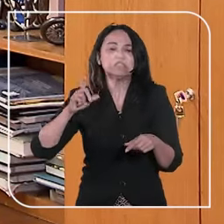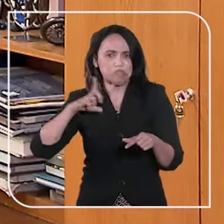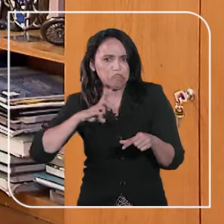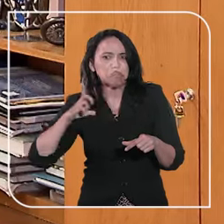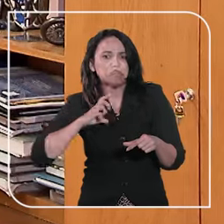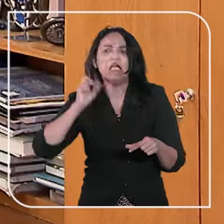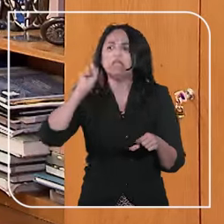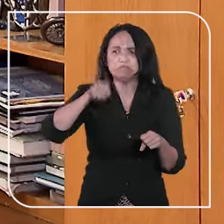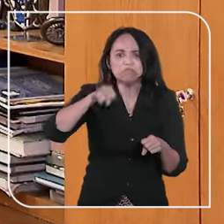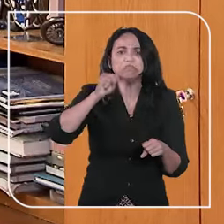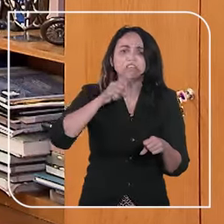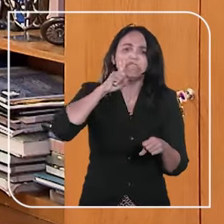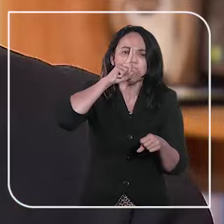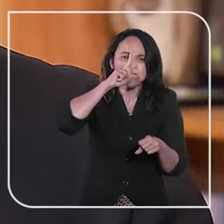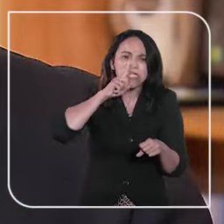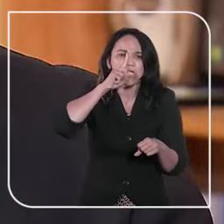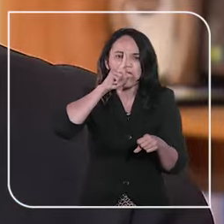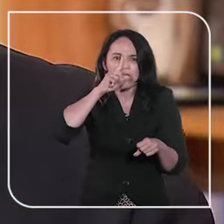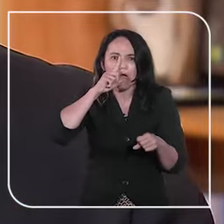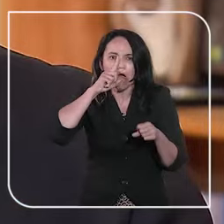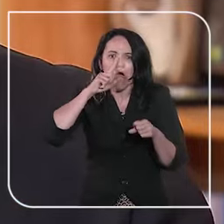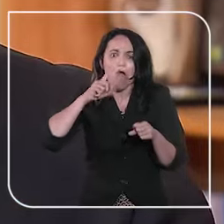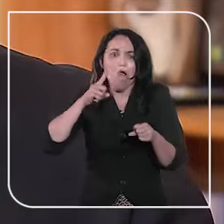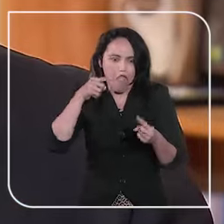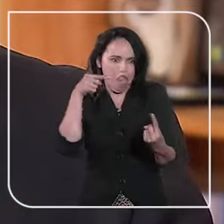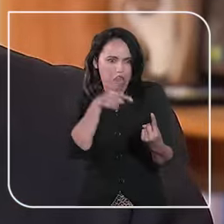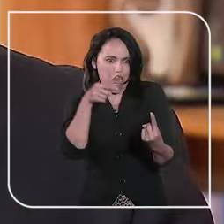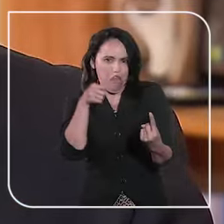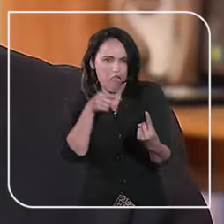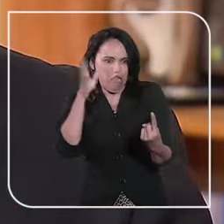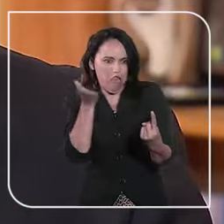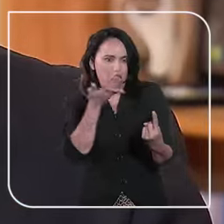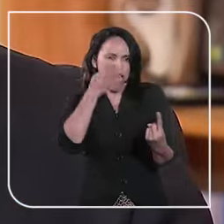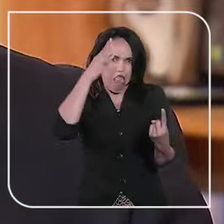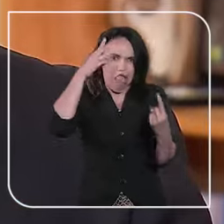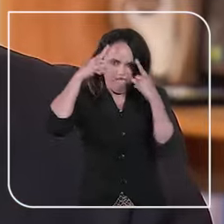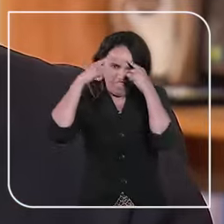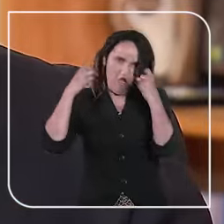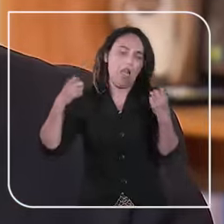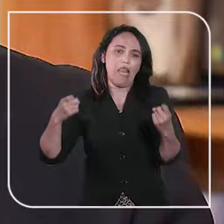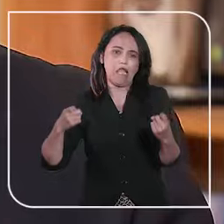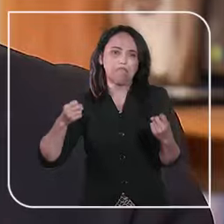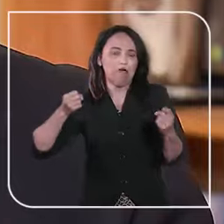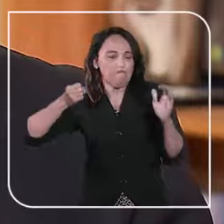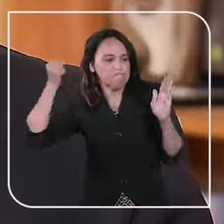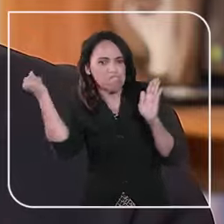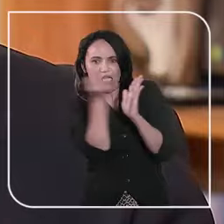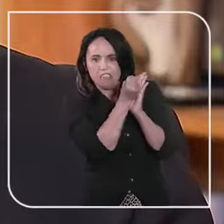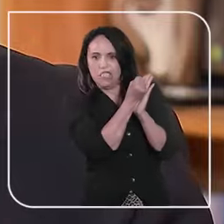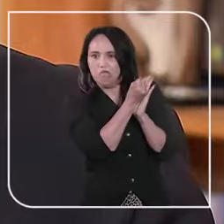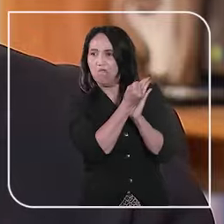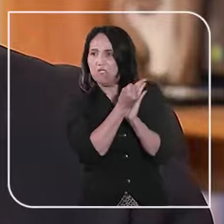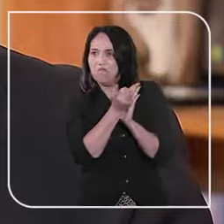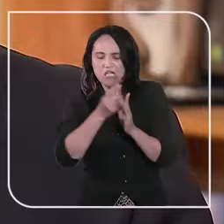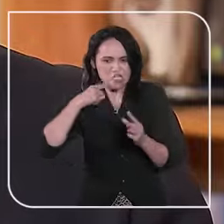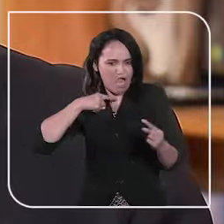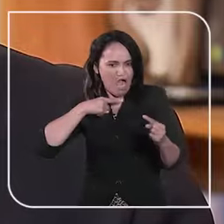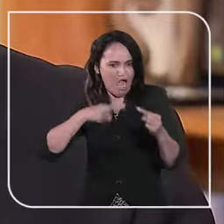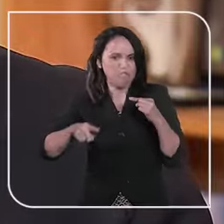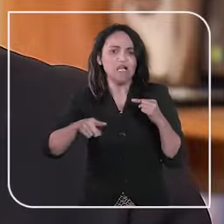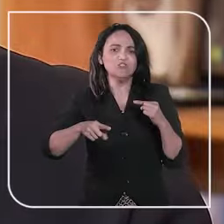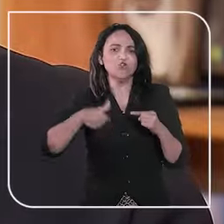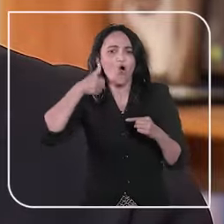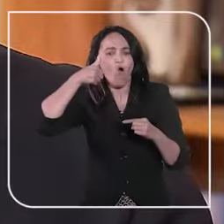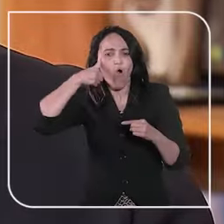porque ele tem perfil violento e já foi preso em flagrante por ter agredido a companheira a socos e ameaçado a mãe dela. O relator